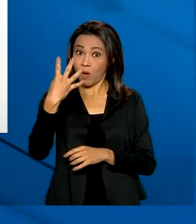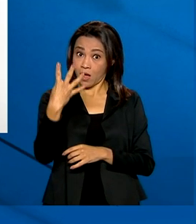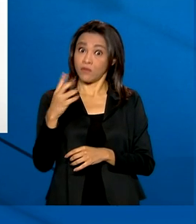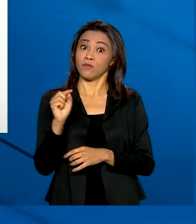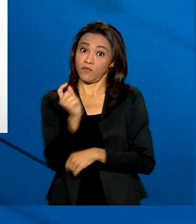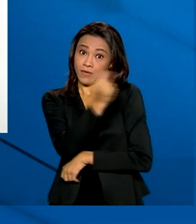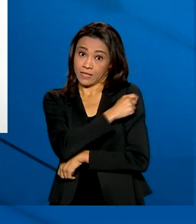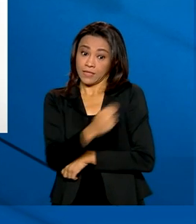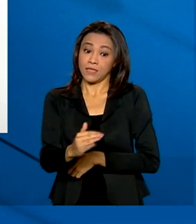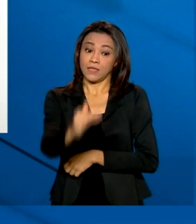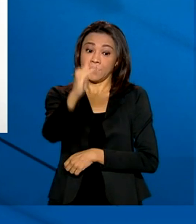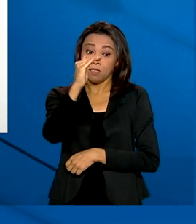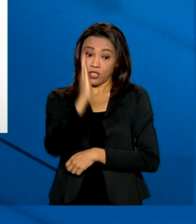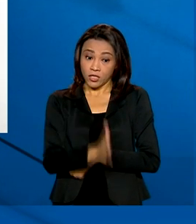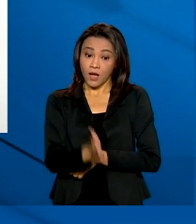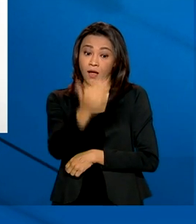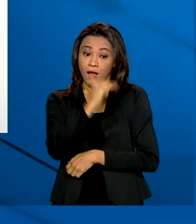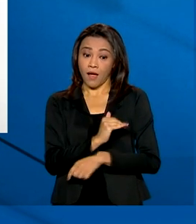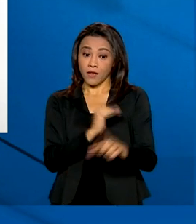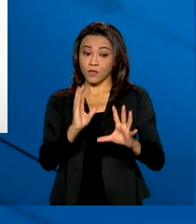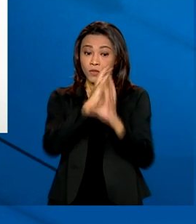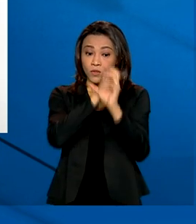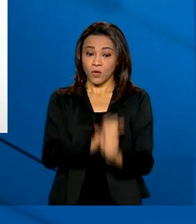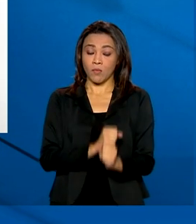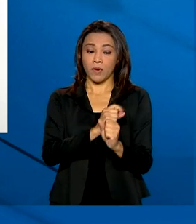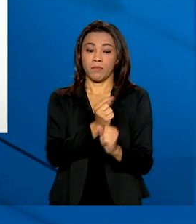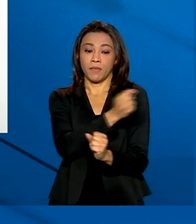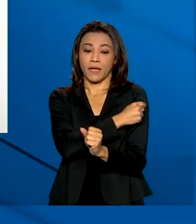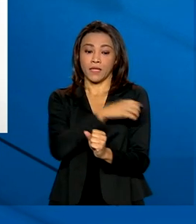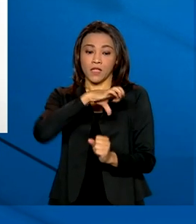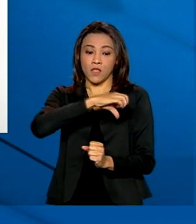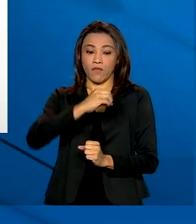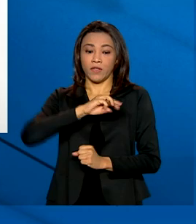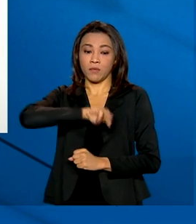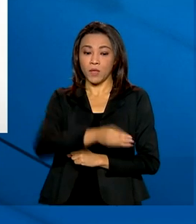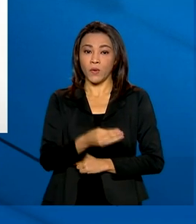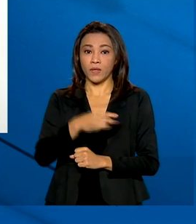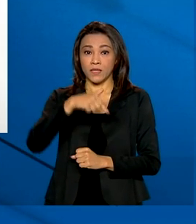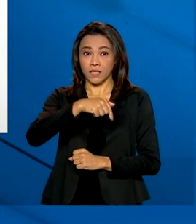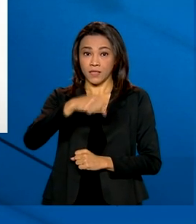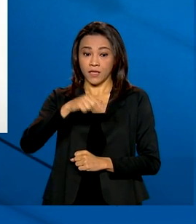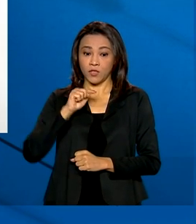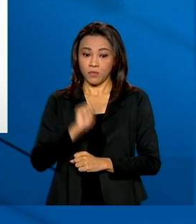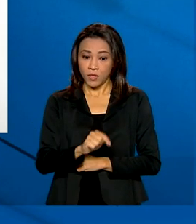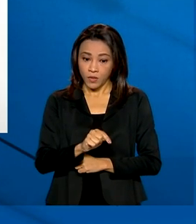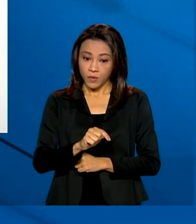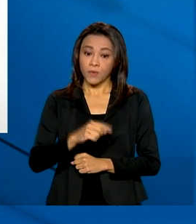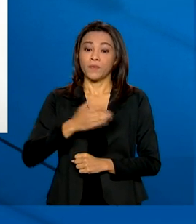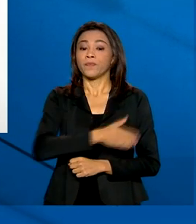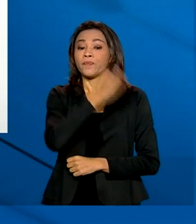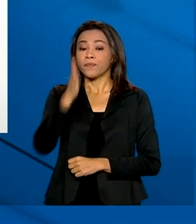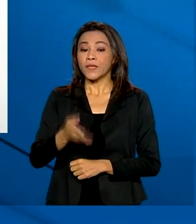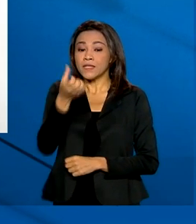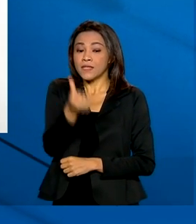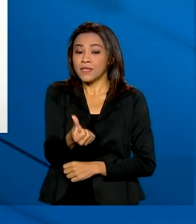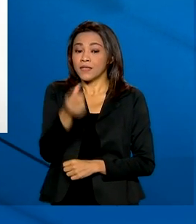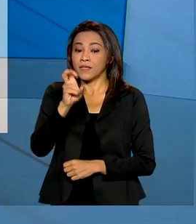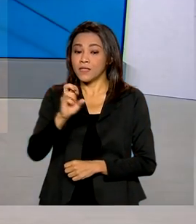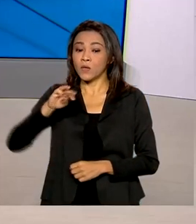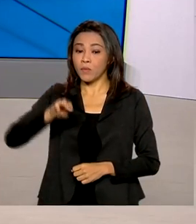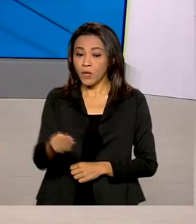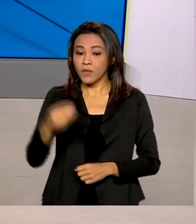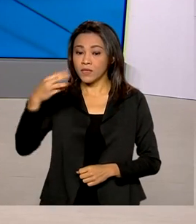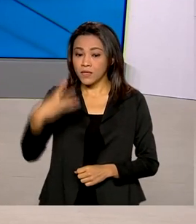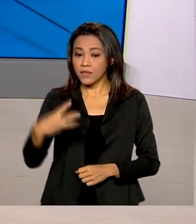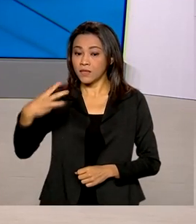vacinas. As doses aplicadas somam 90.077.065.339